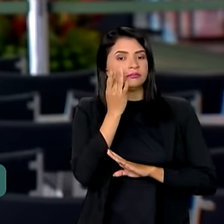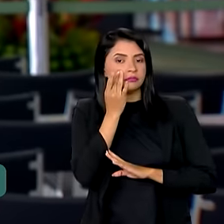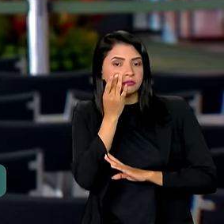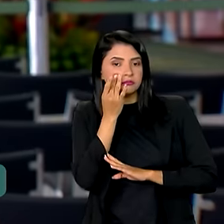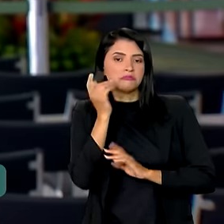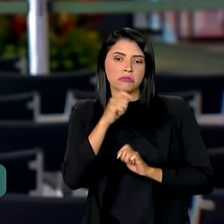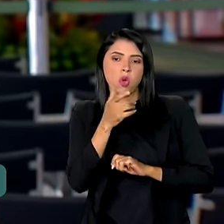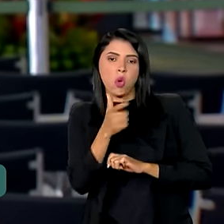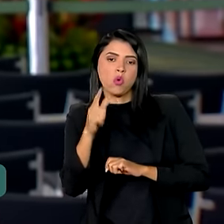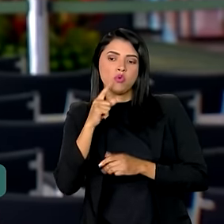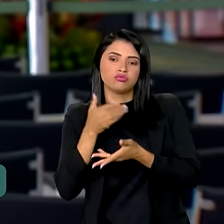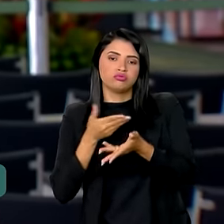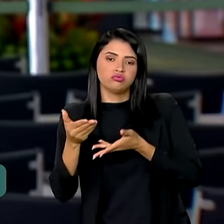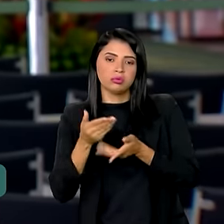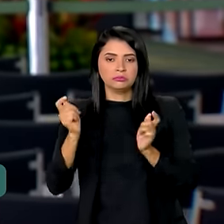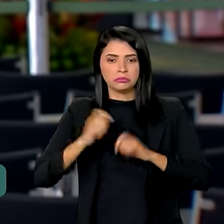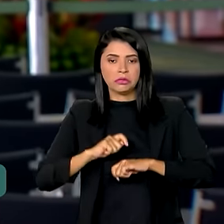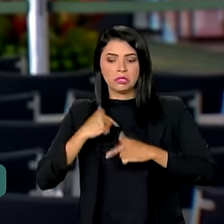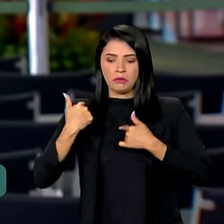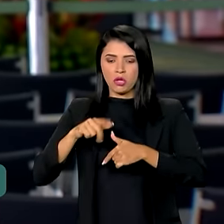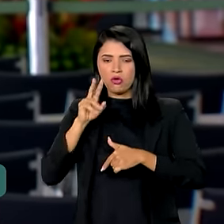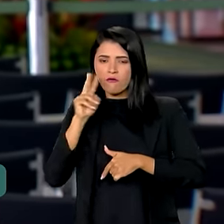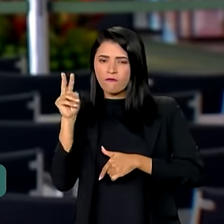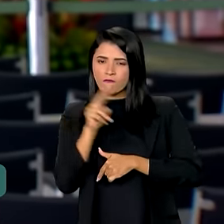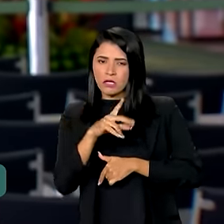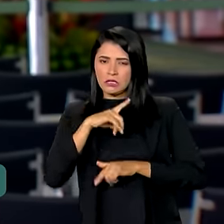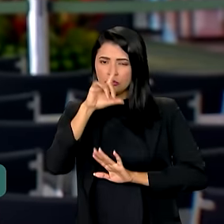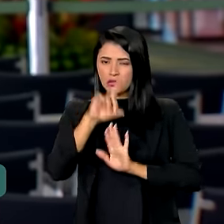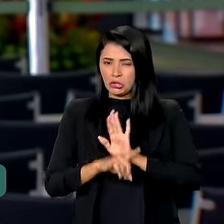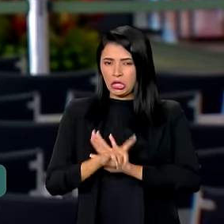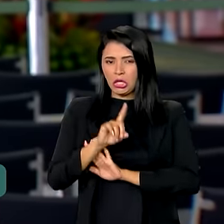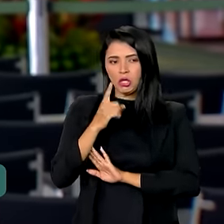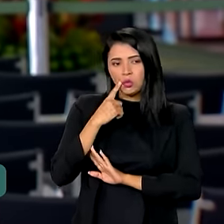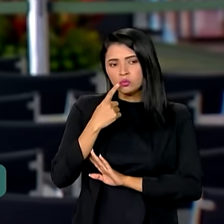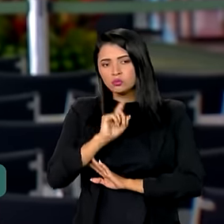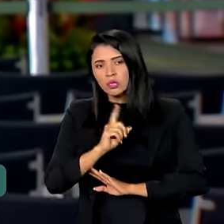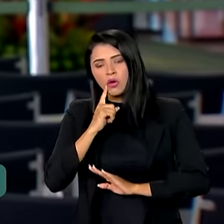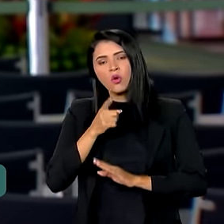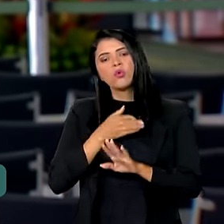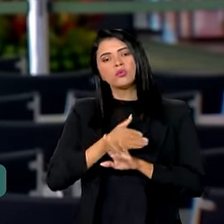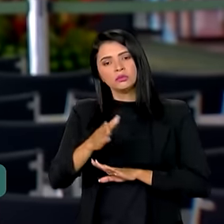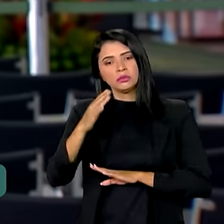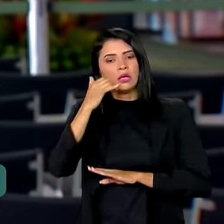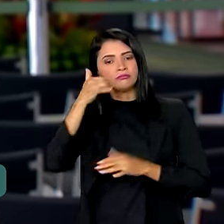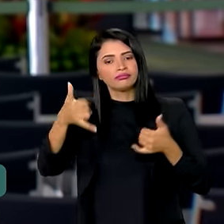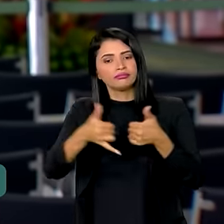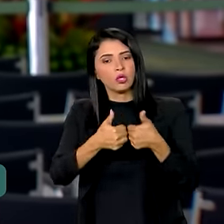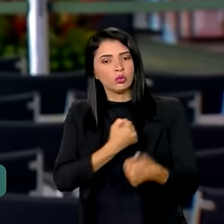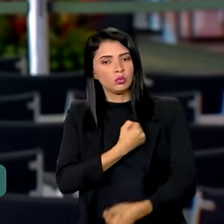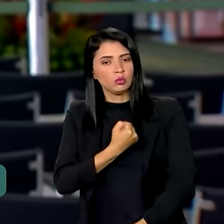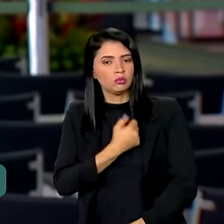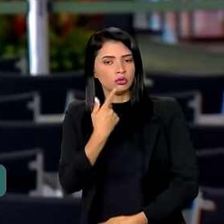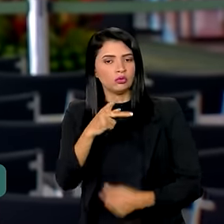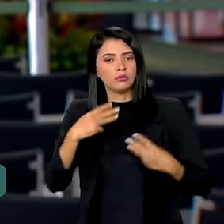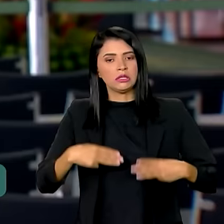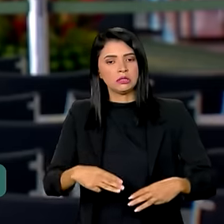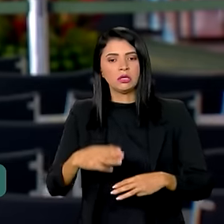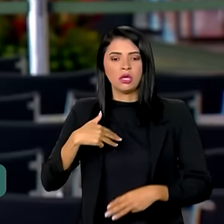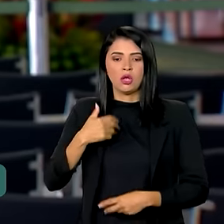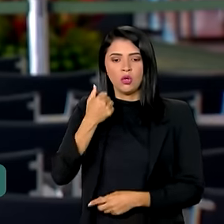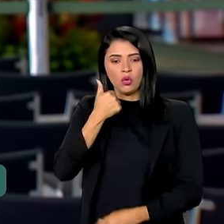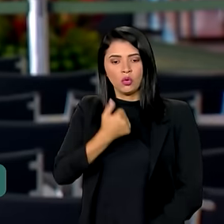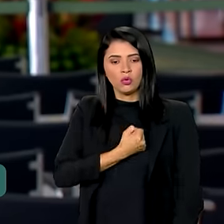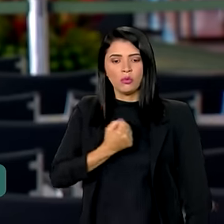correspondentes. Trabalhadores podem verificar se tem direito ao benefício por meio da Central de Atendimento do Ministério no telefone